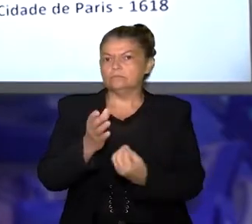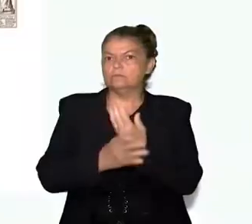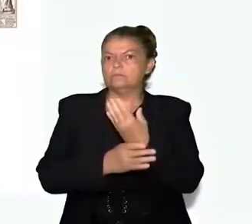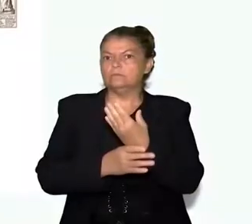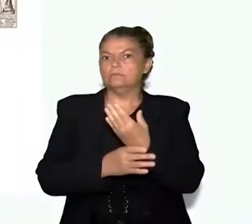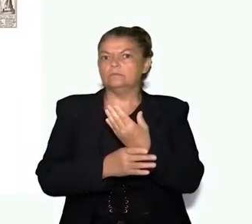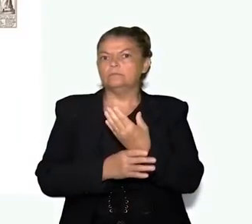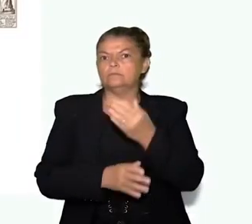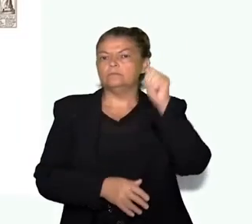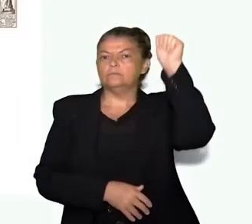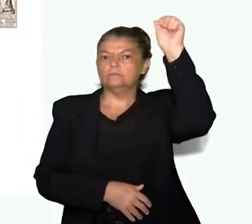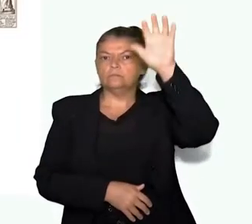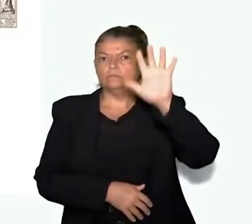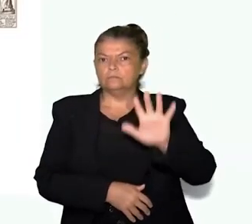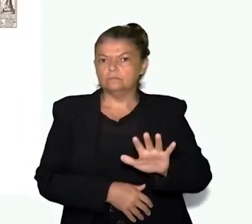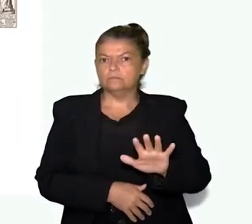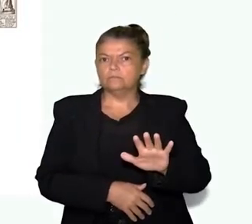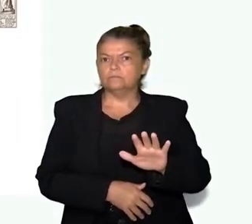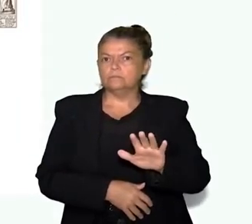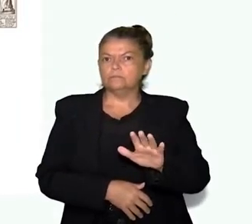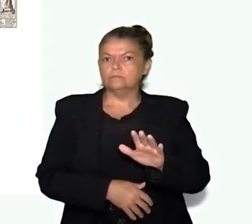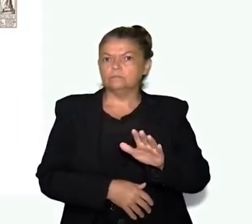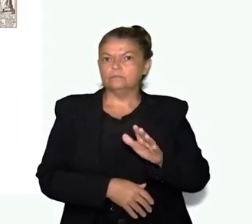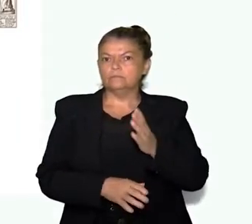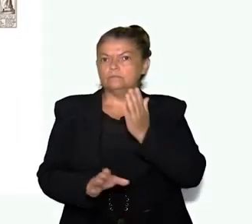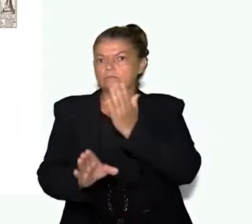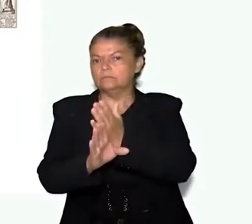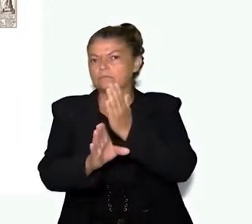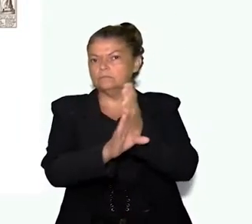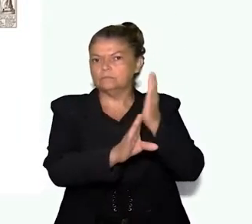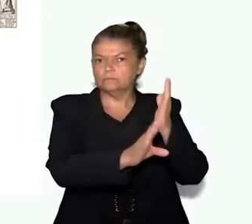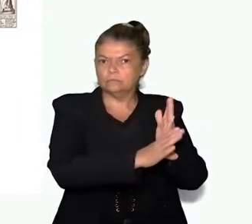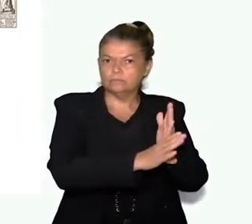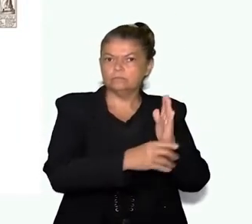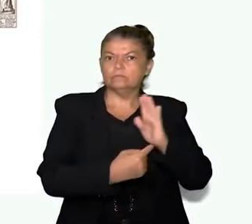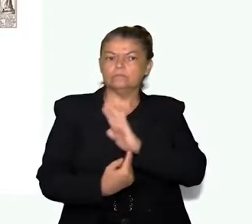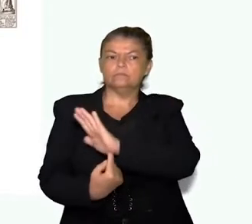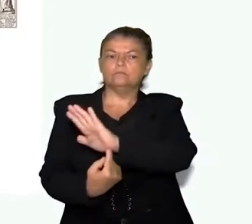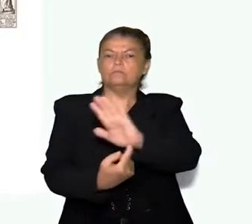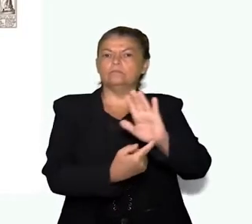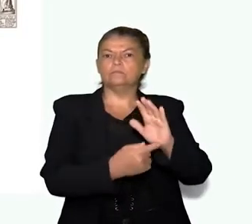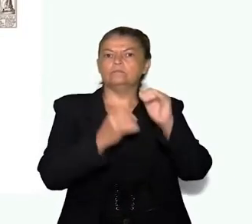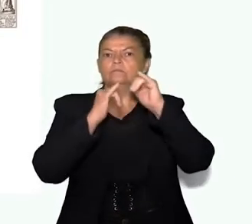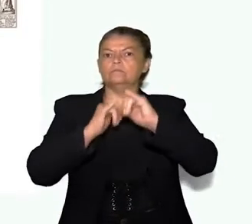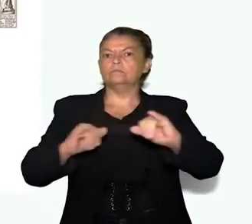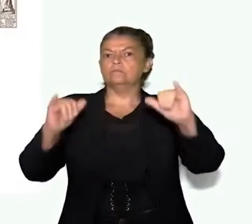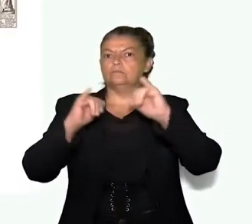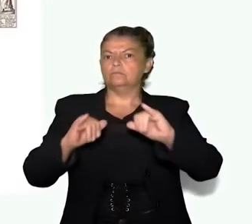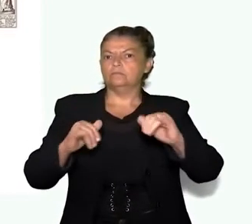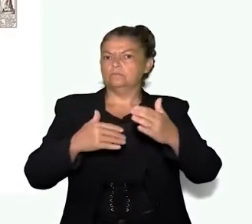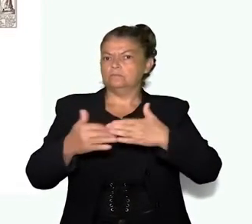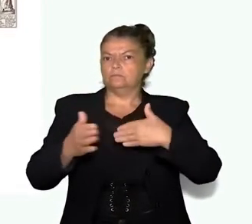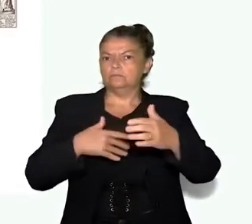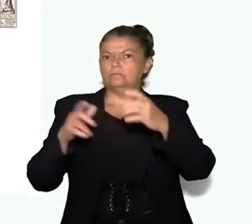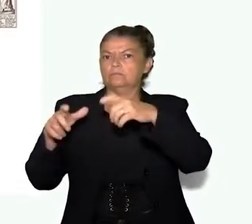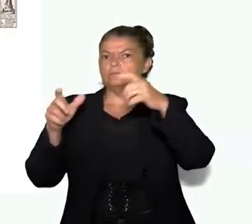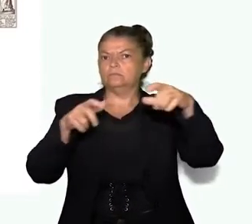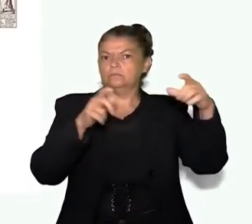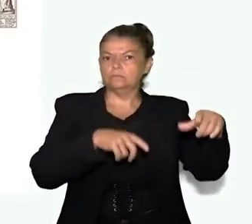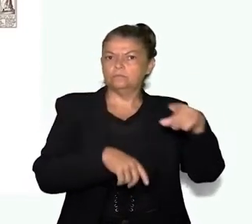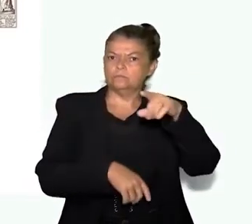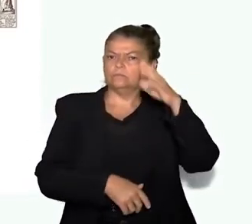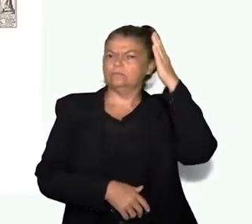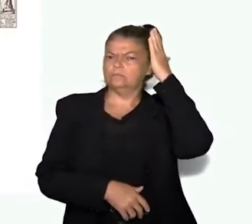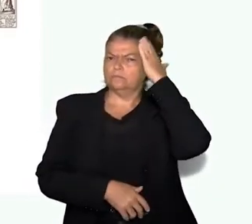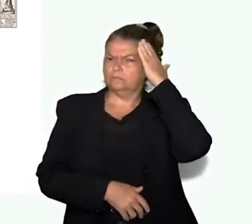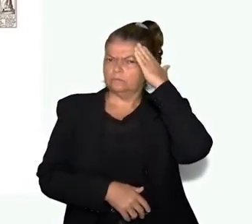A função dos mapas. O mapa busca representar e espacializar informações de uma determinada localidade.